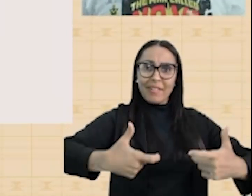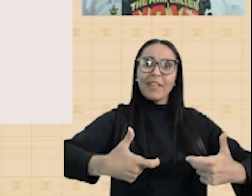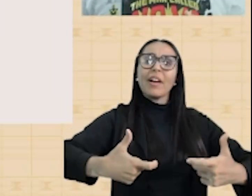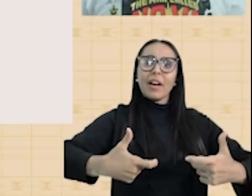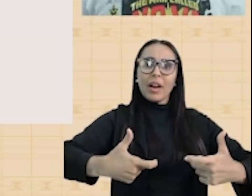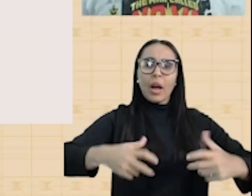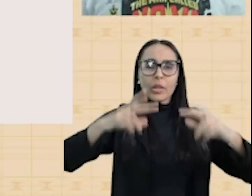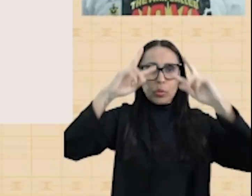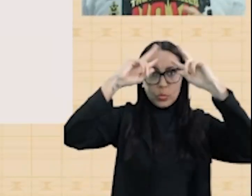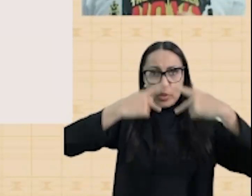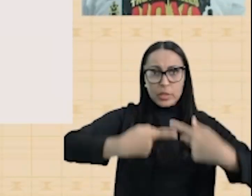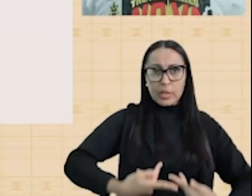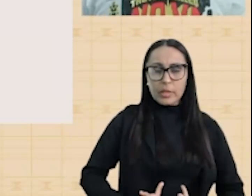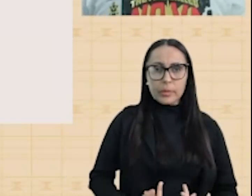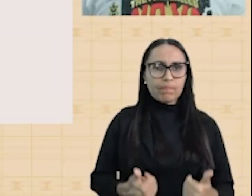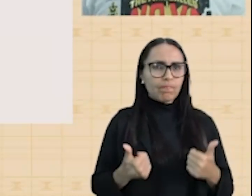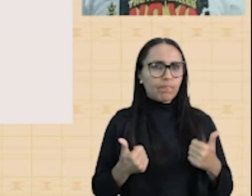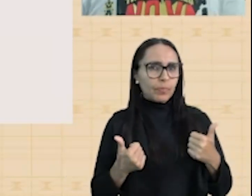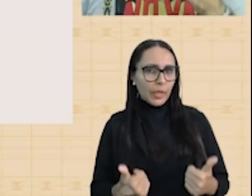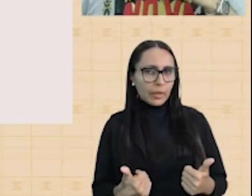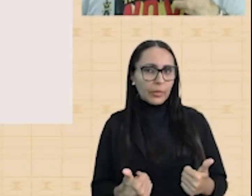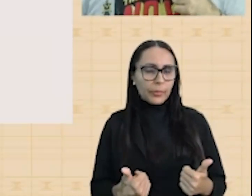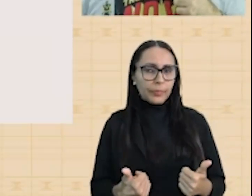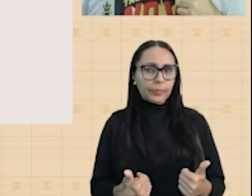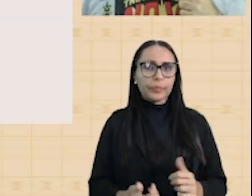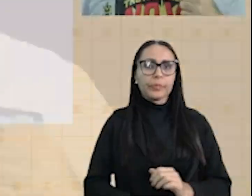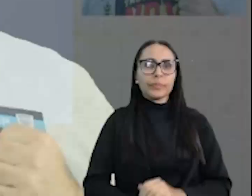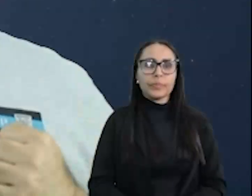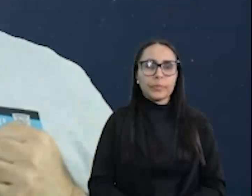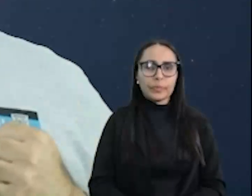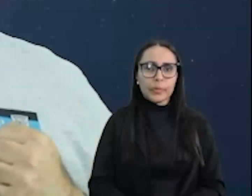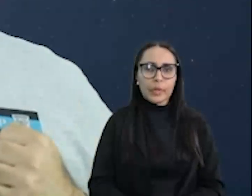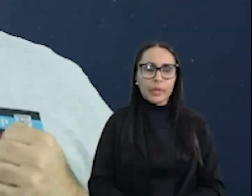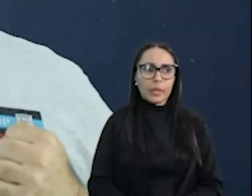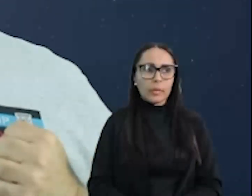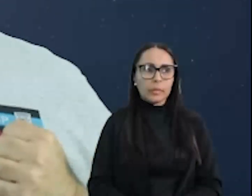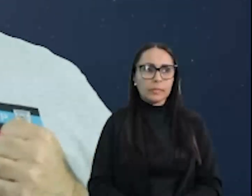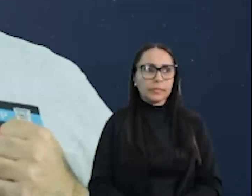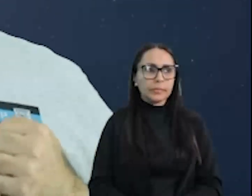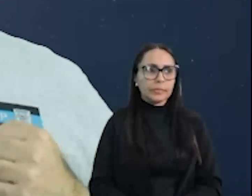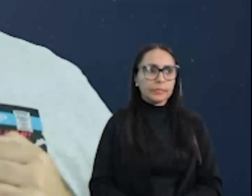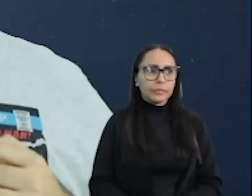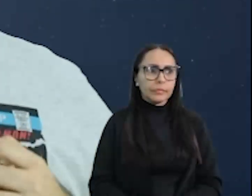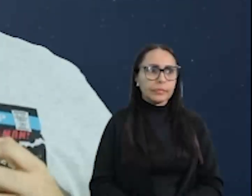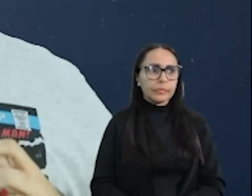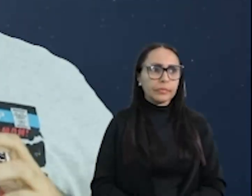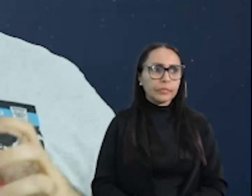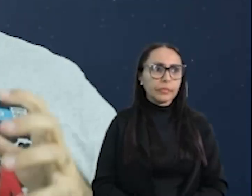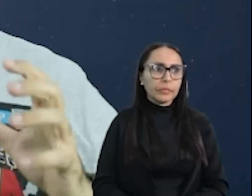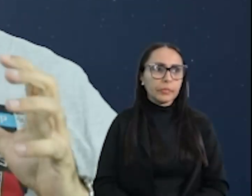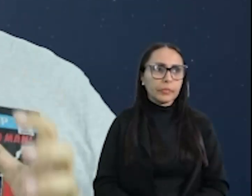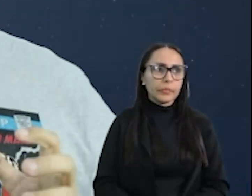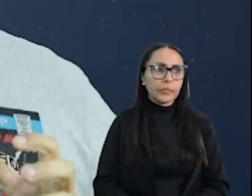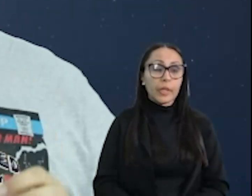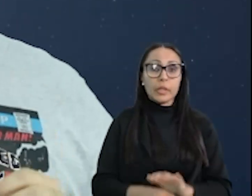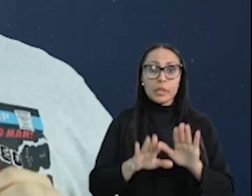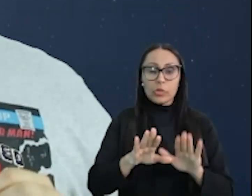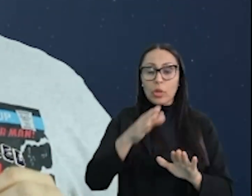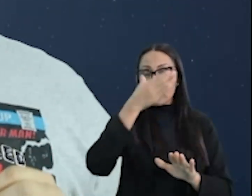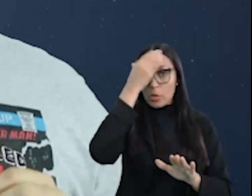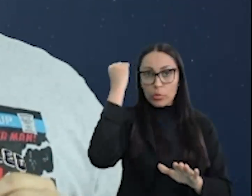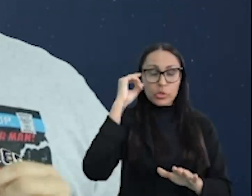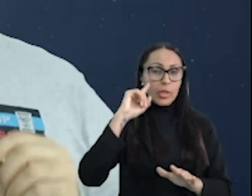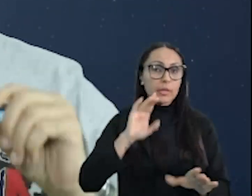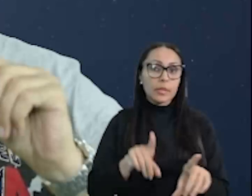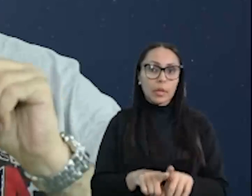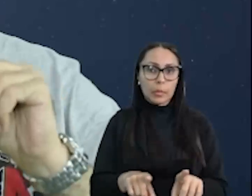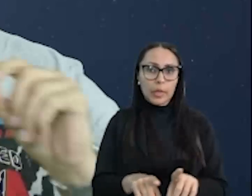humanidade. Show? Bacana? Anderson, traz aqui pra mim, por favor. Gente, não esquece